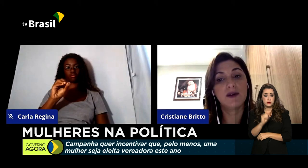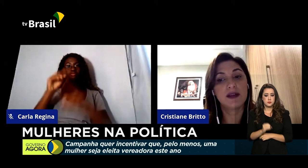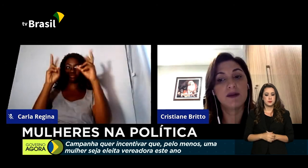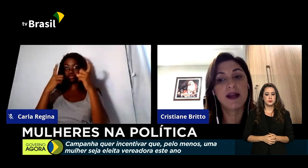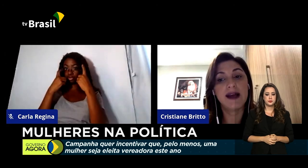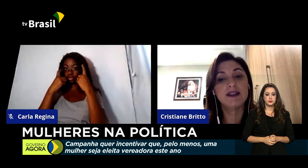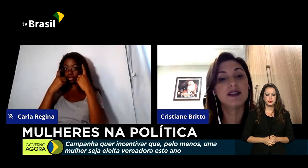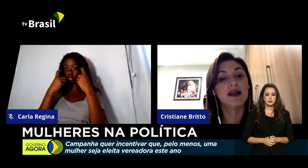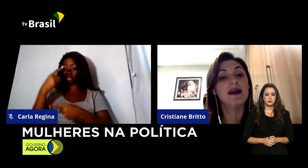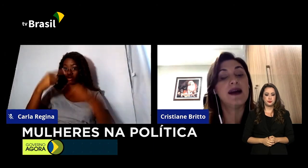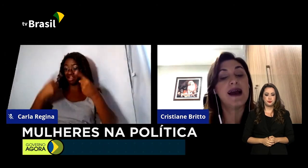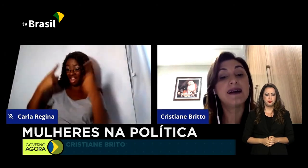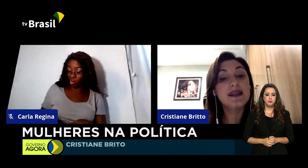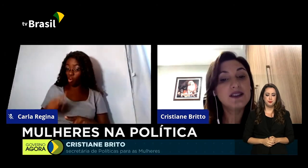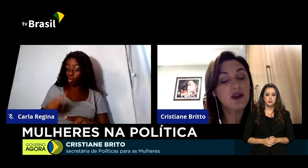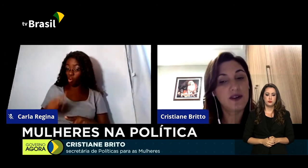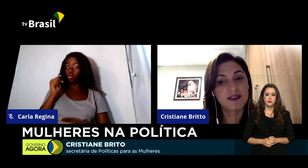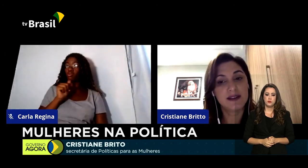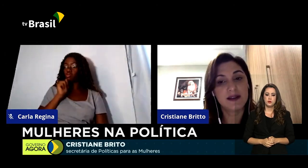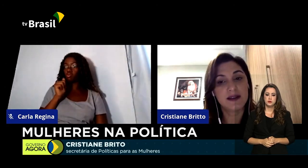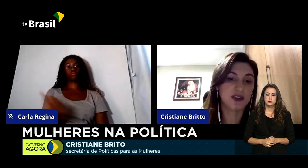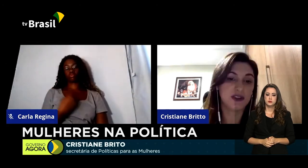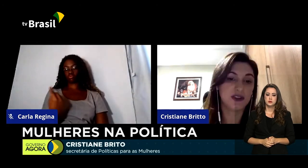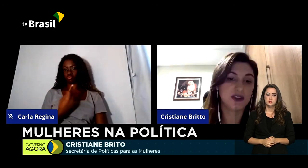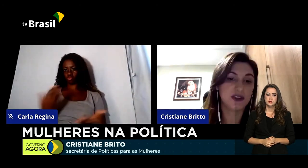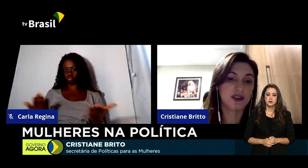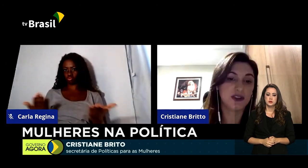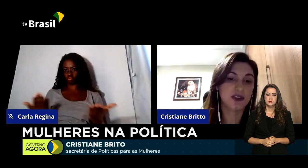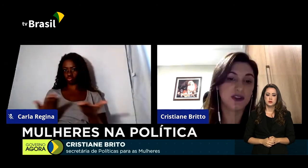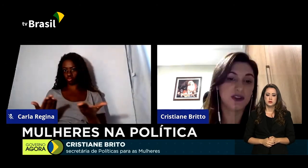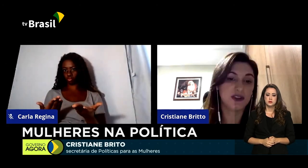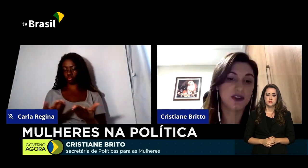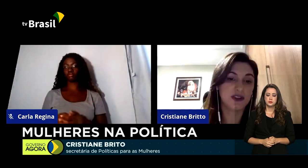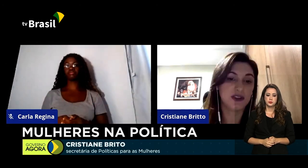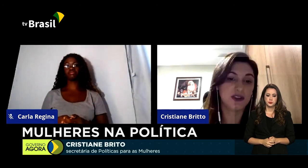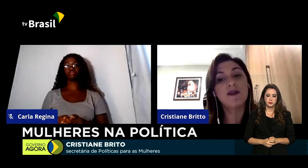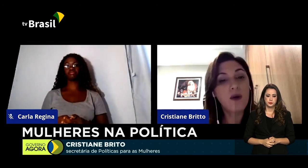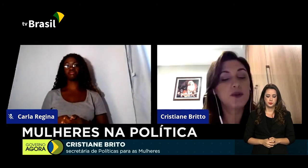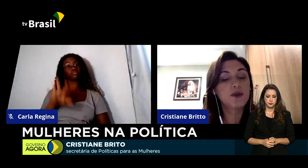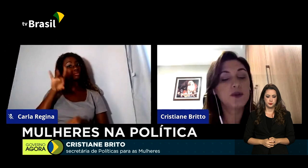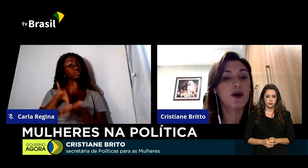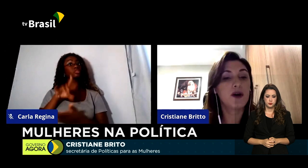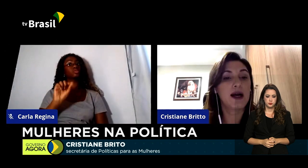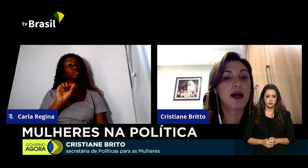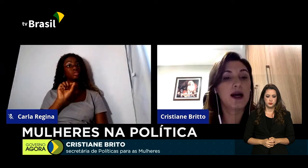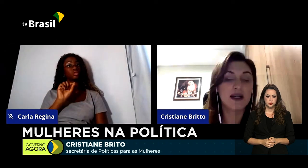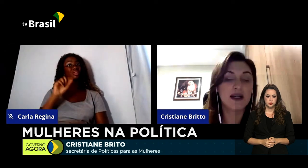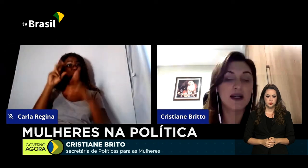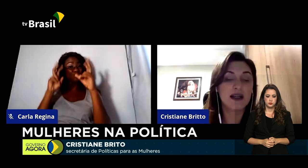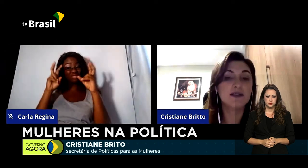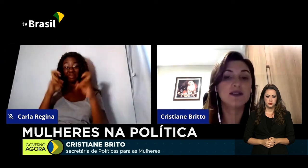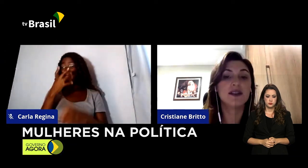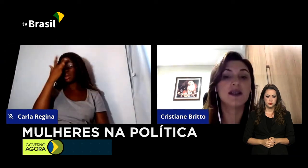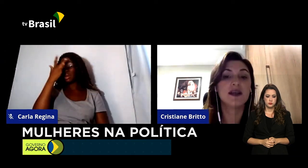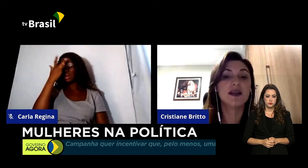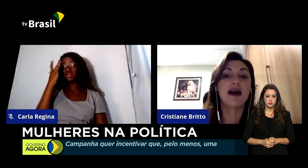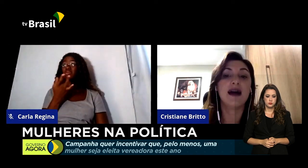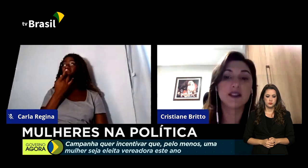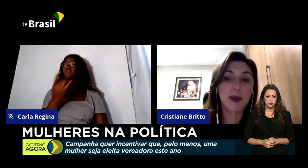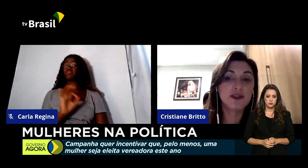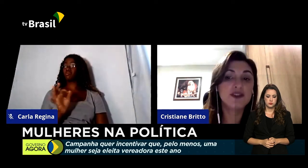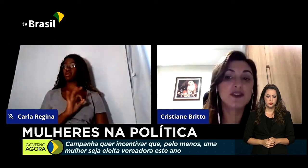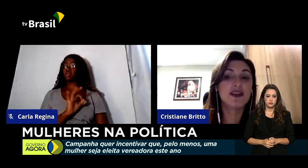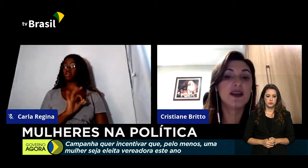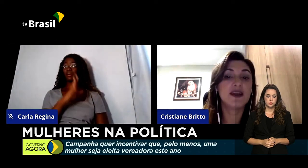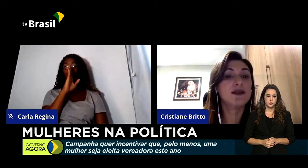política contra mulheres é a grande inovação. O fato é que o tema foi pouco explorado ao longo dos anos, a